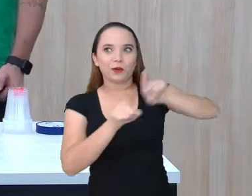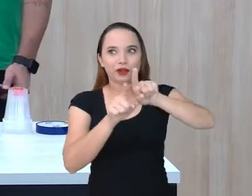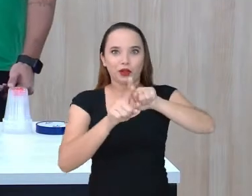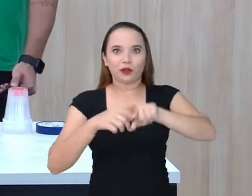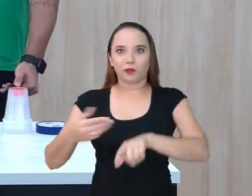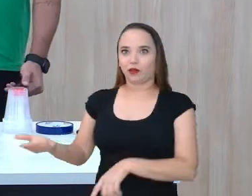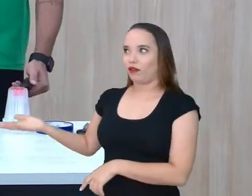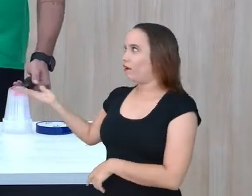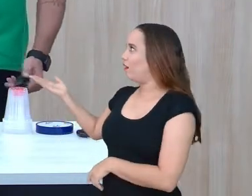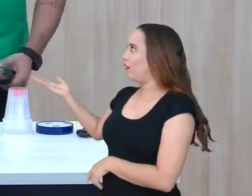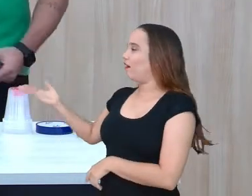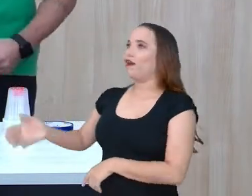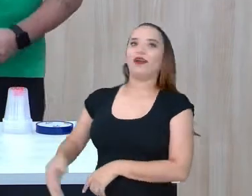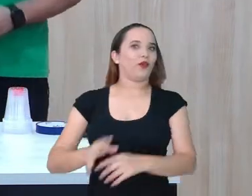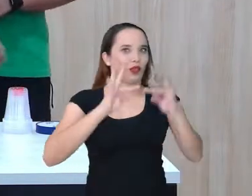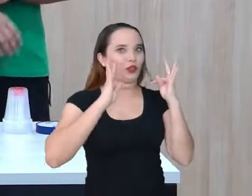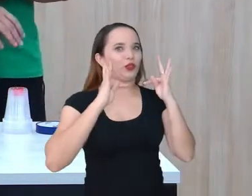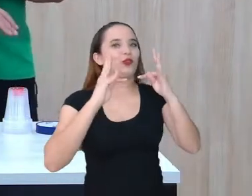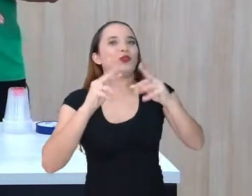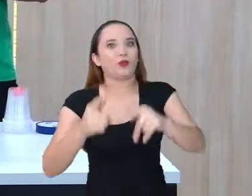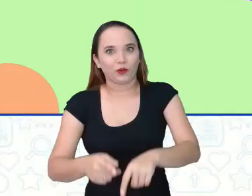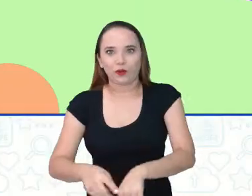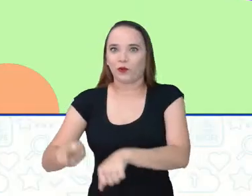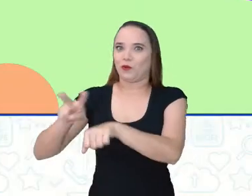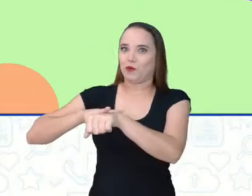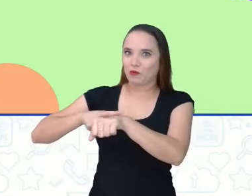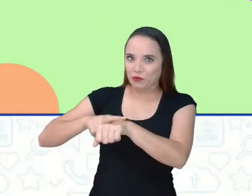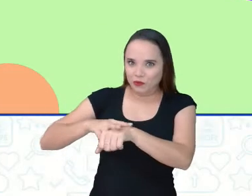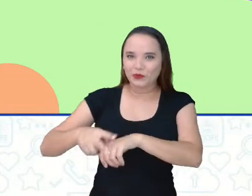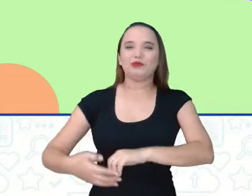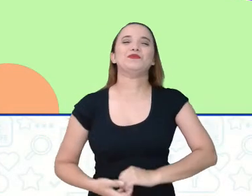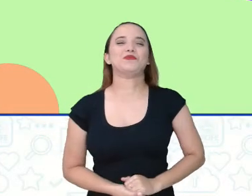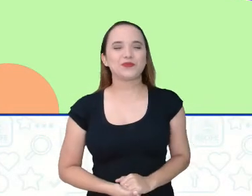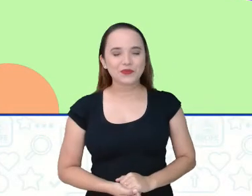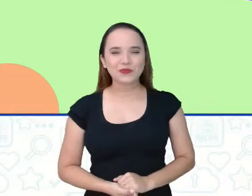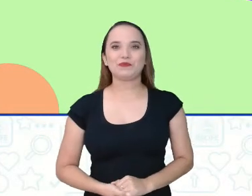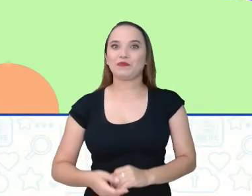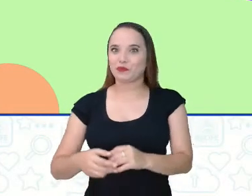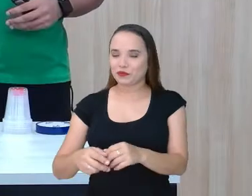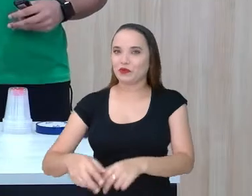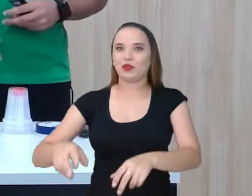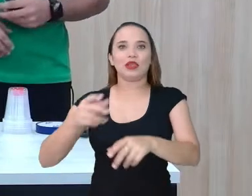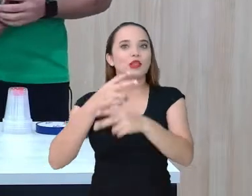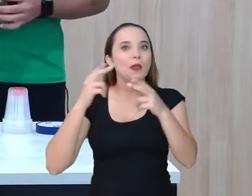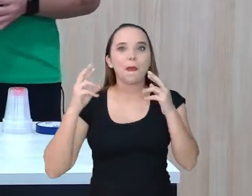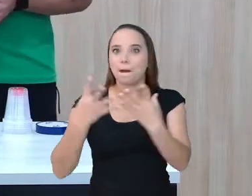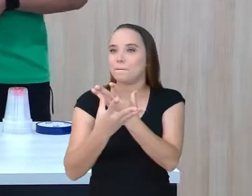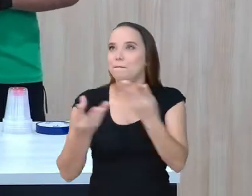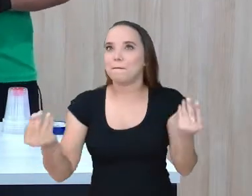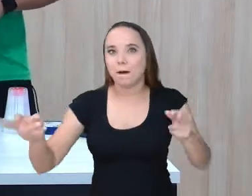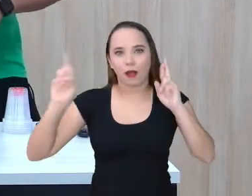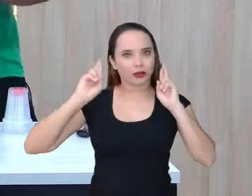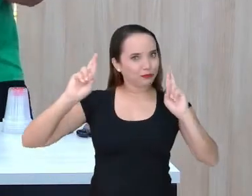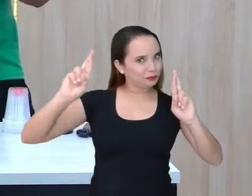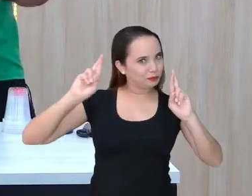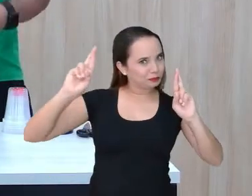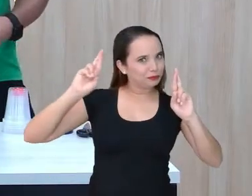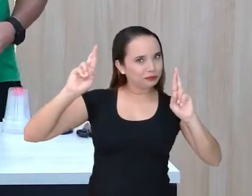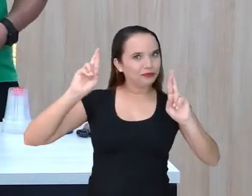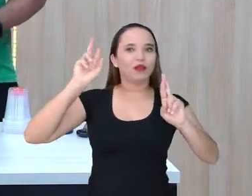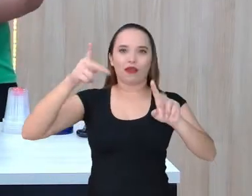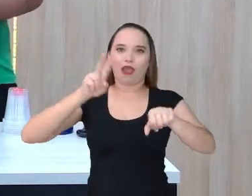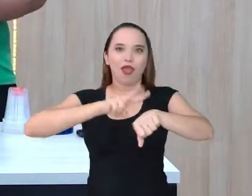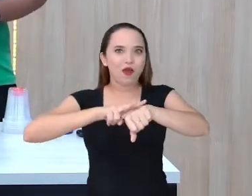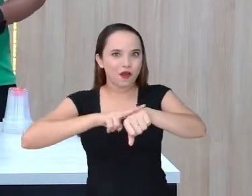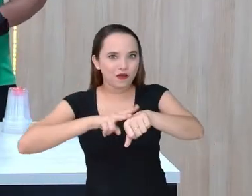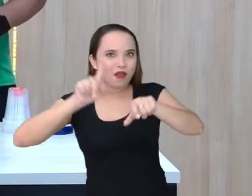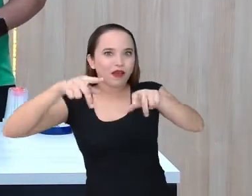slide combina com nossa camisa. Está tudo favorável hoje. Entendeu? Muita esperança aí, não dizem que vem da esperança. Muita esperança aí,